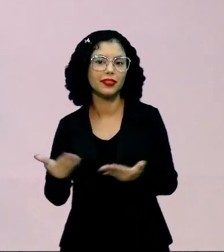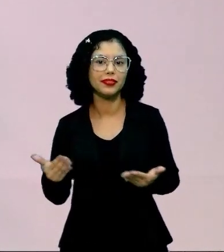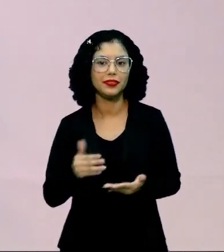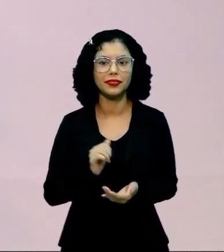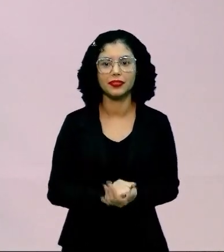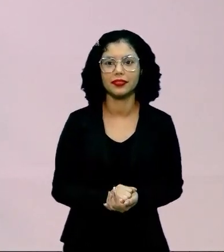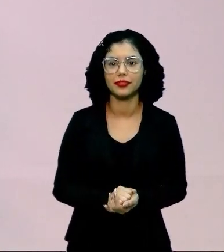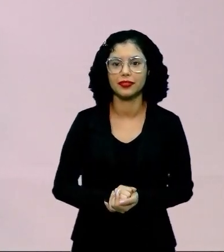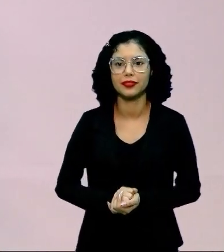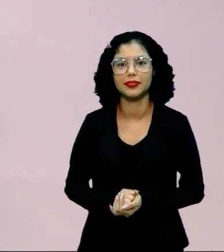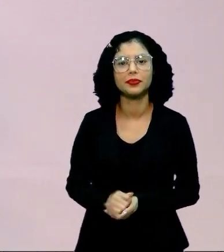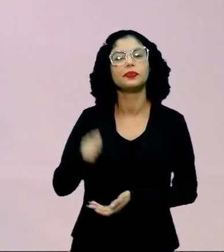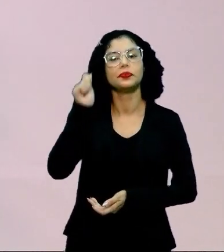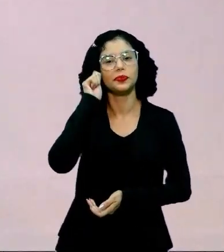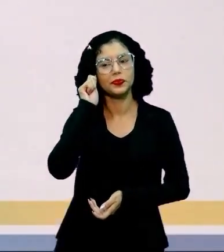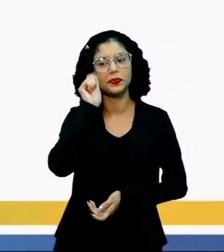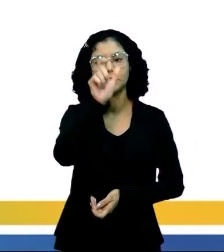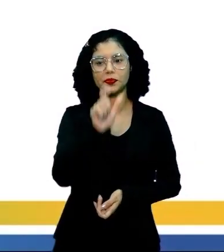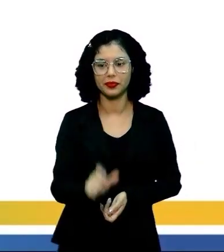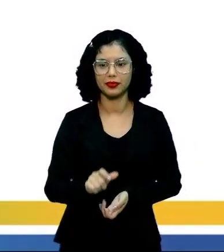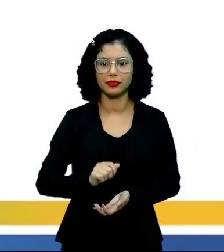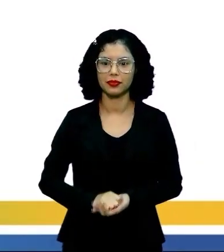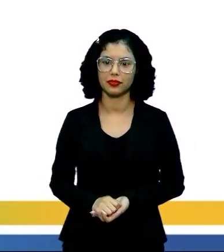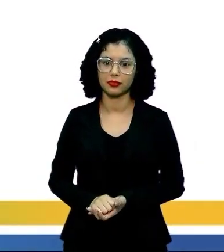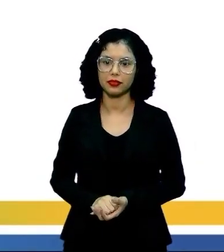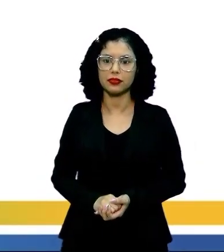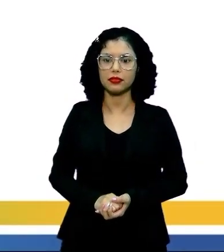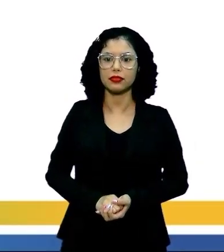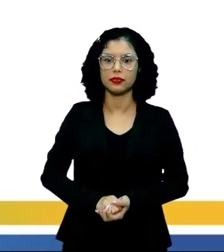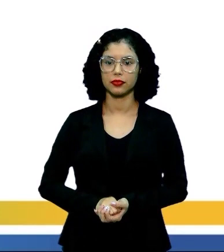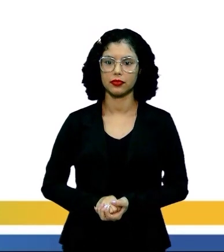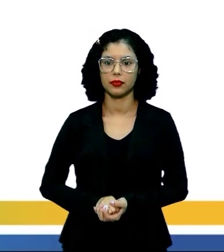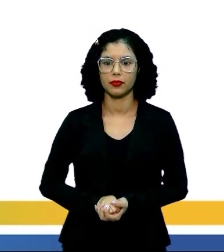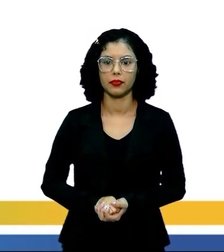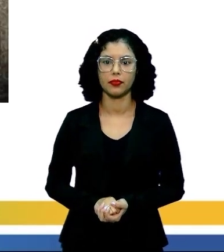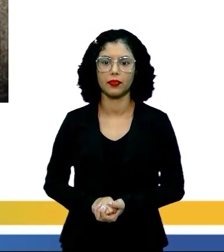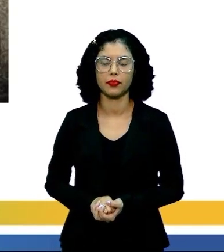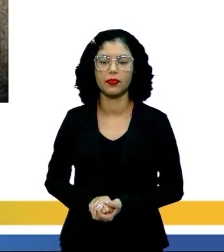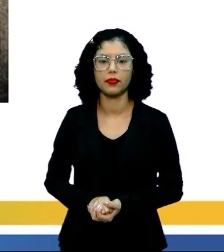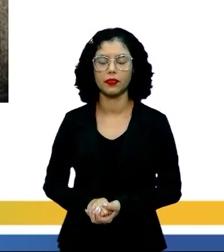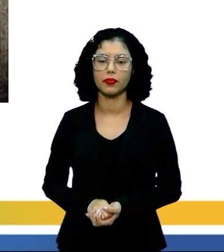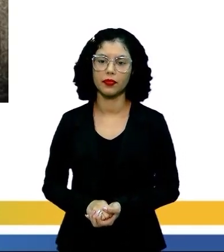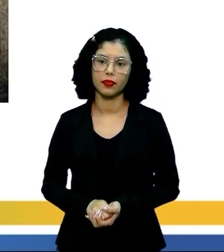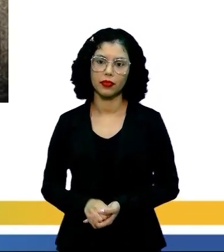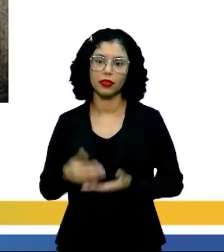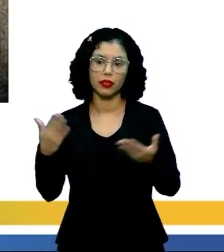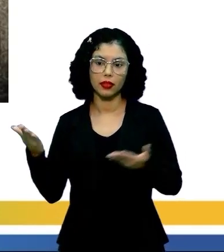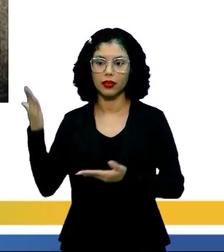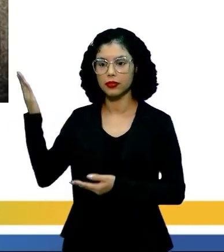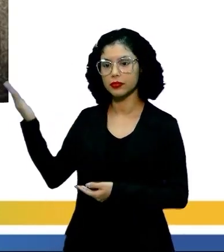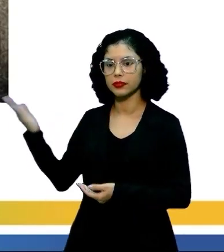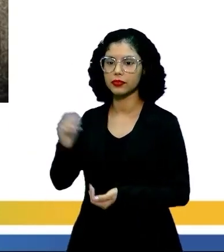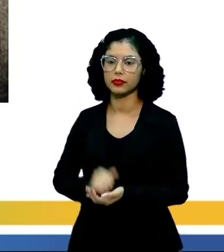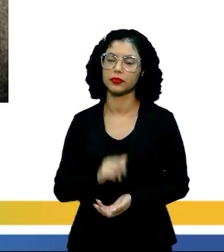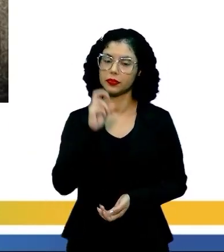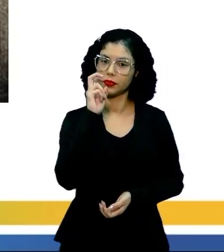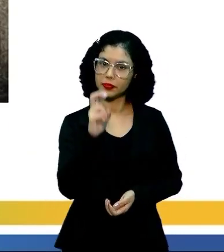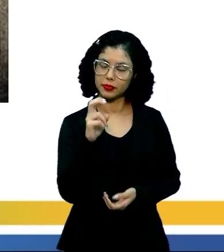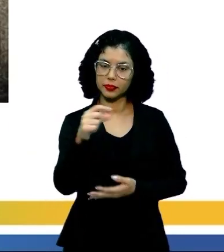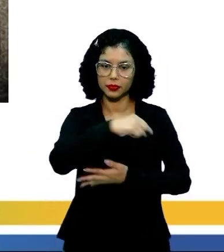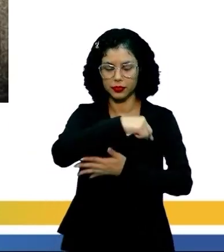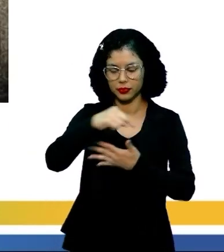acerca dos autores. Vamos lá acompanhar a nossa aulinha de hoje? Hoje temos aí cinco